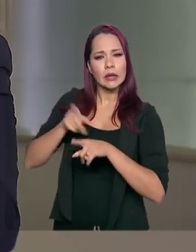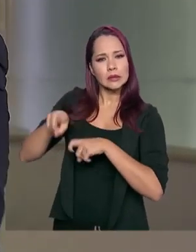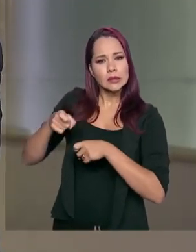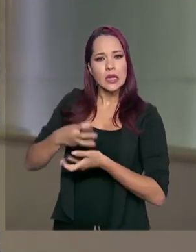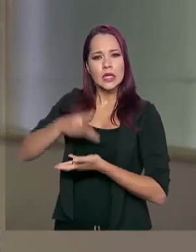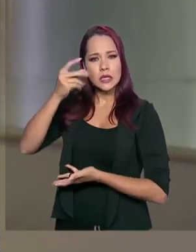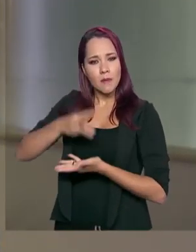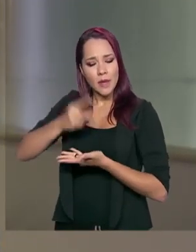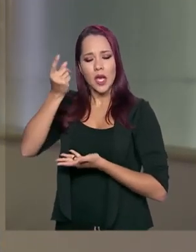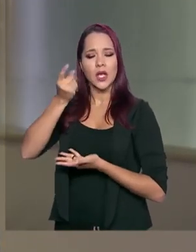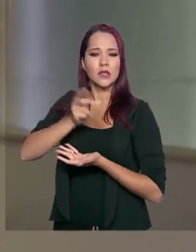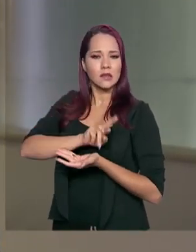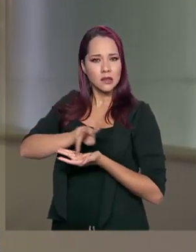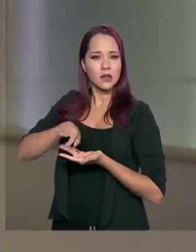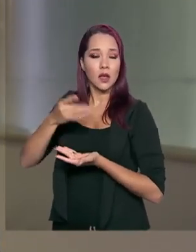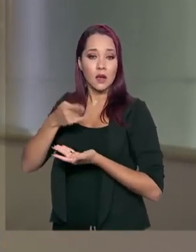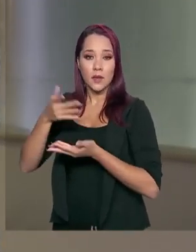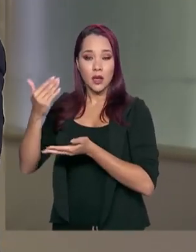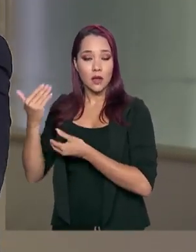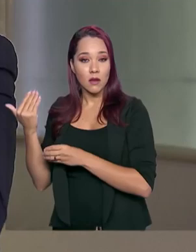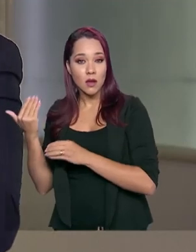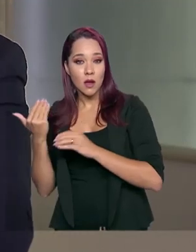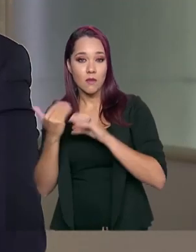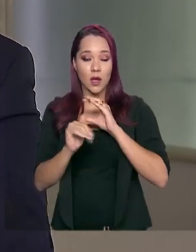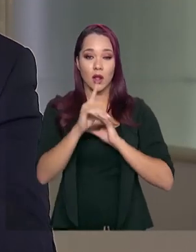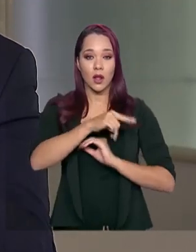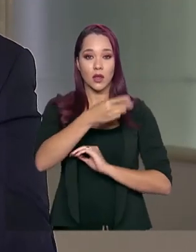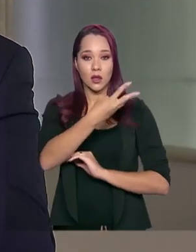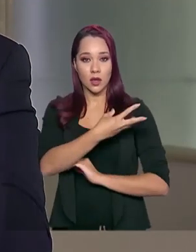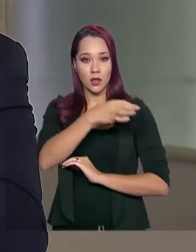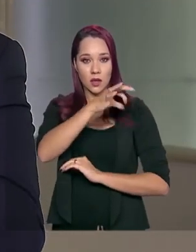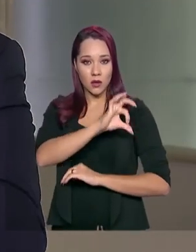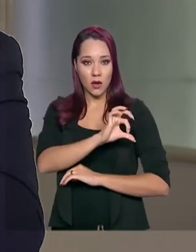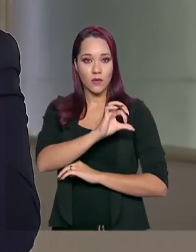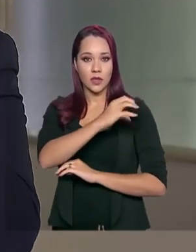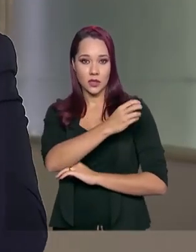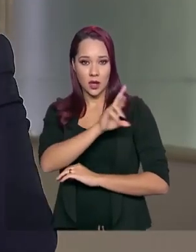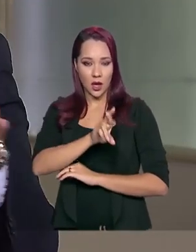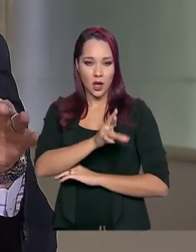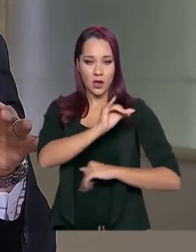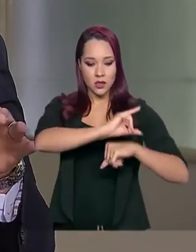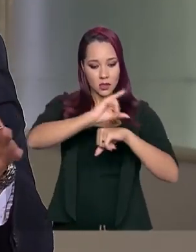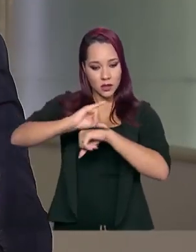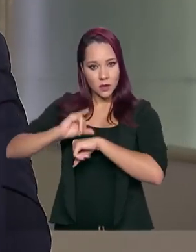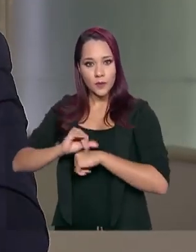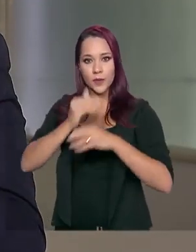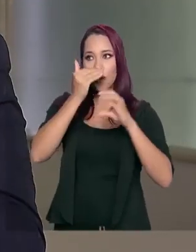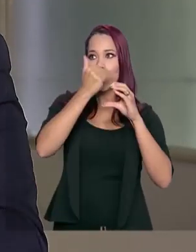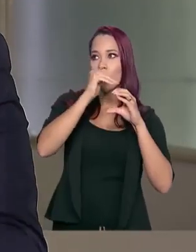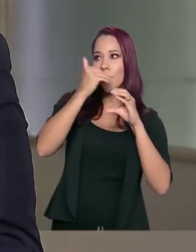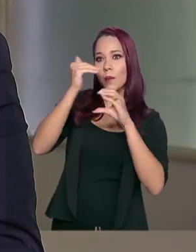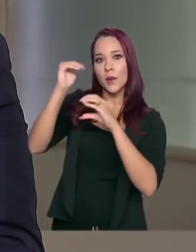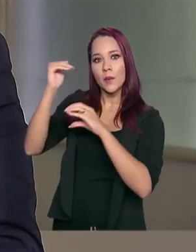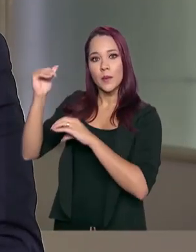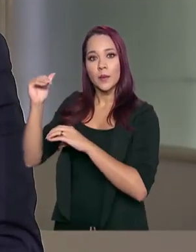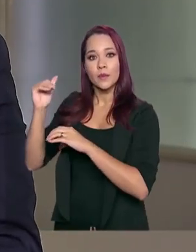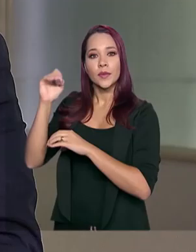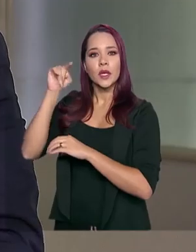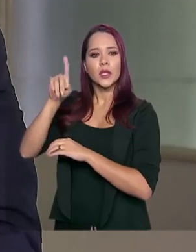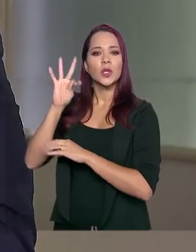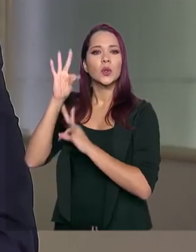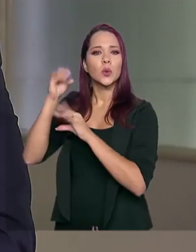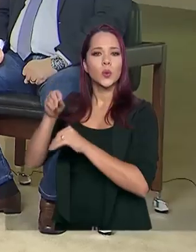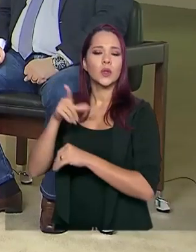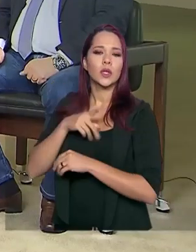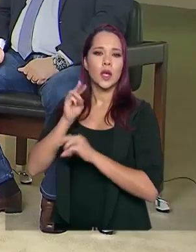sementes, para que isso seja encaminhado às nossas 39 CRs e lá nós fazemos a distribuição. O regulamento encontra-se todo no